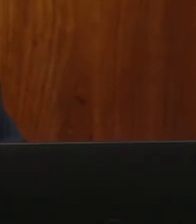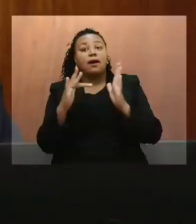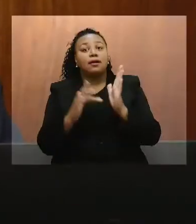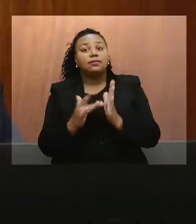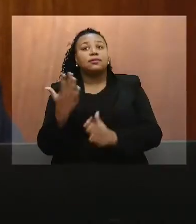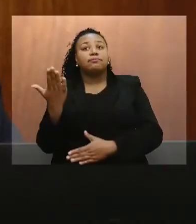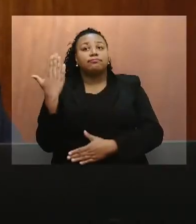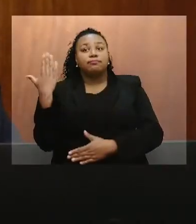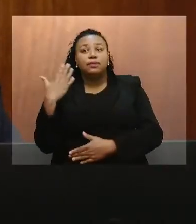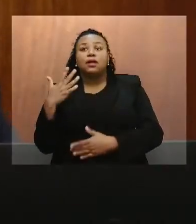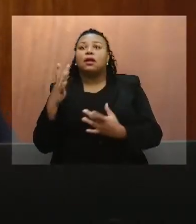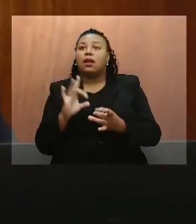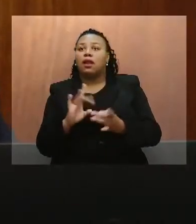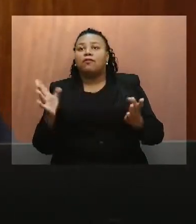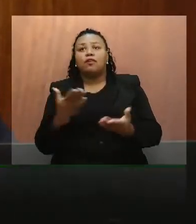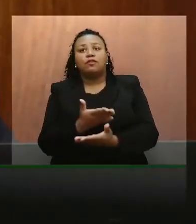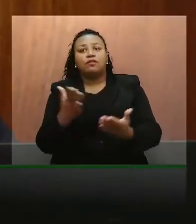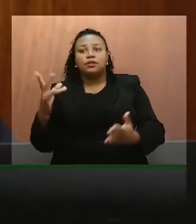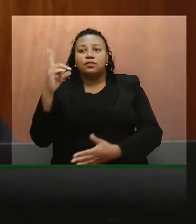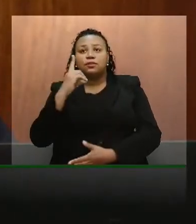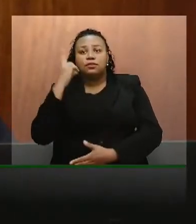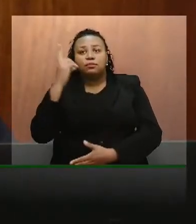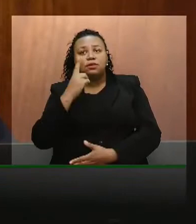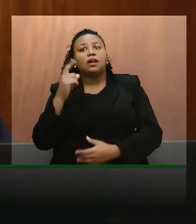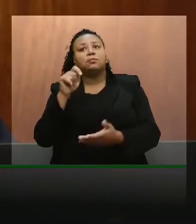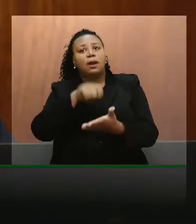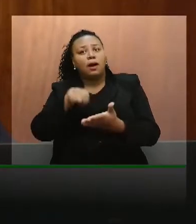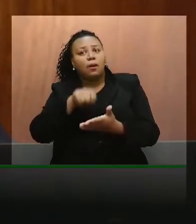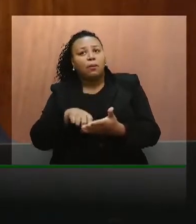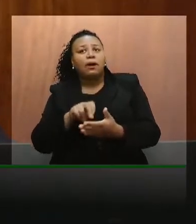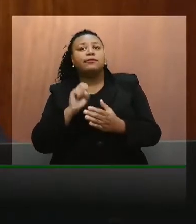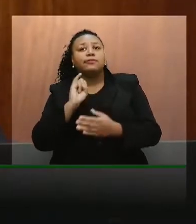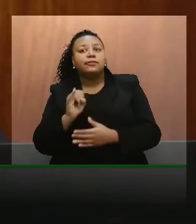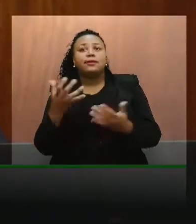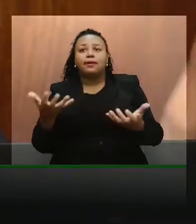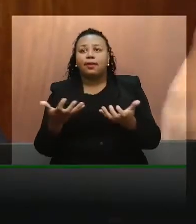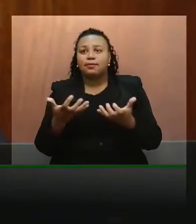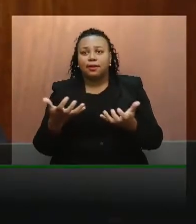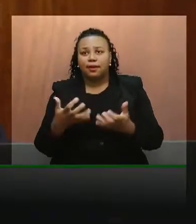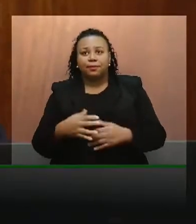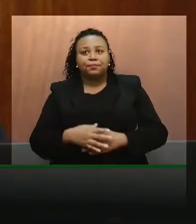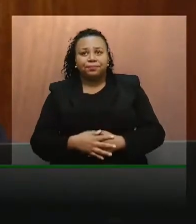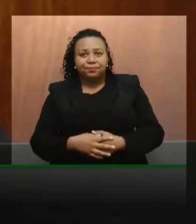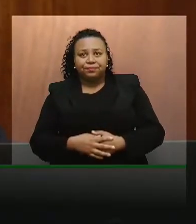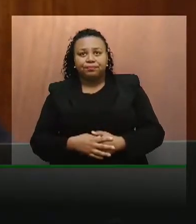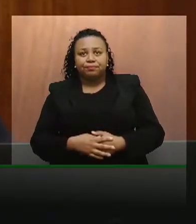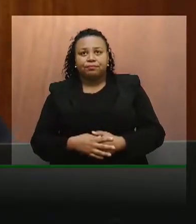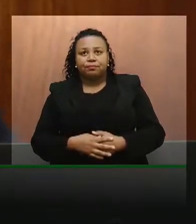colocando-a à disposição dos senhores parlamentares para retificá-la por escrito, se assim o desejarem.